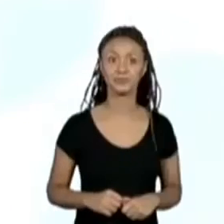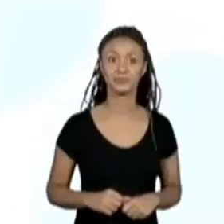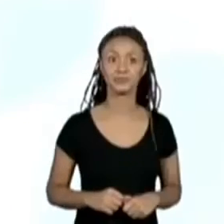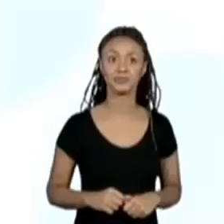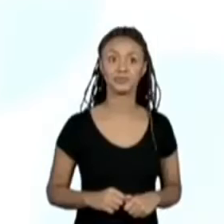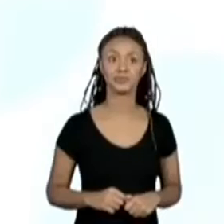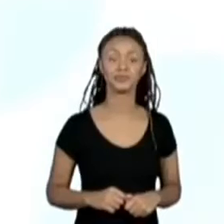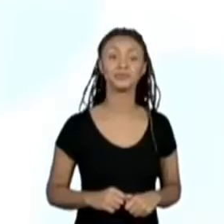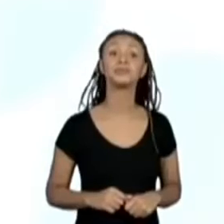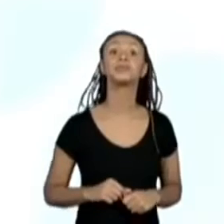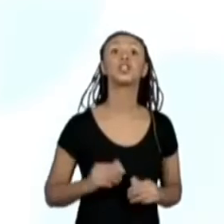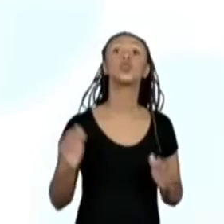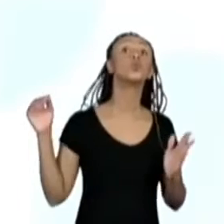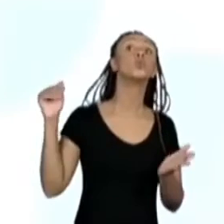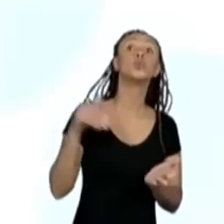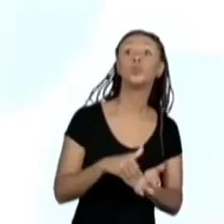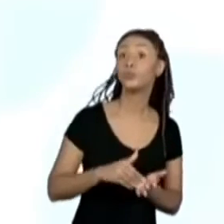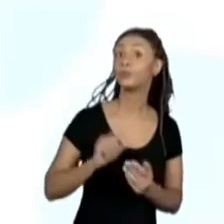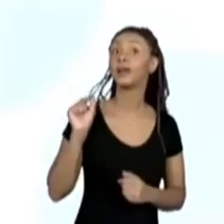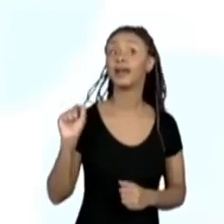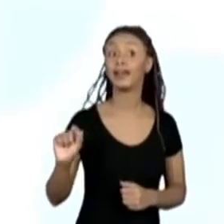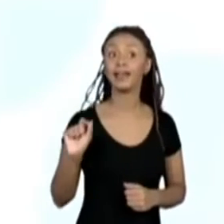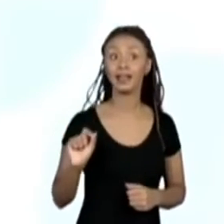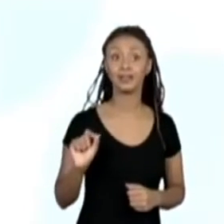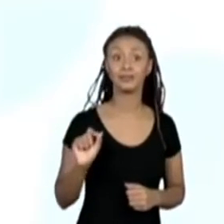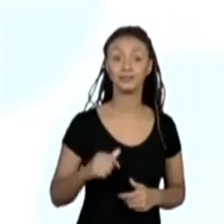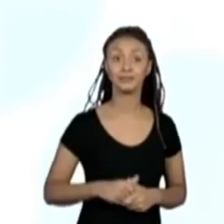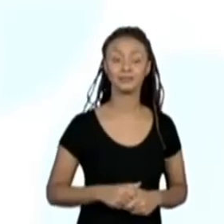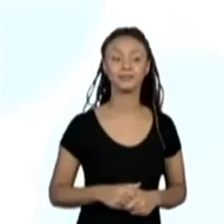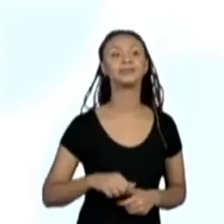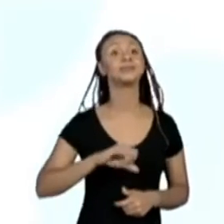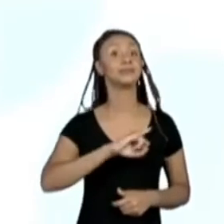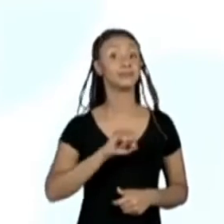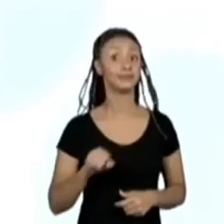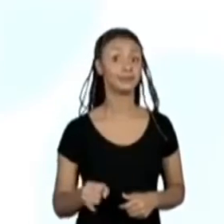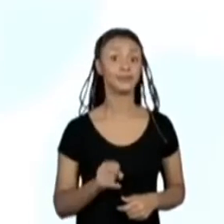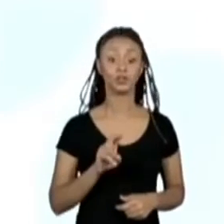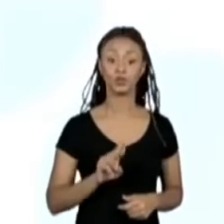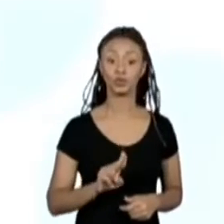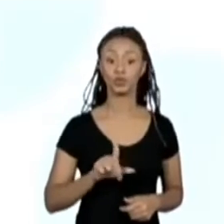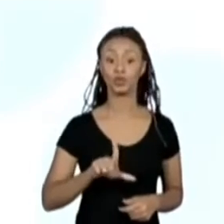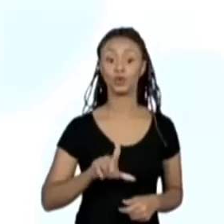E por último, a Juliana.